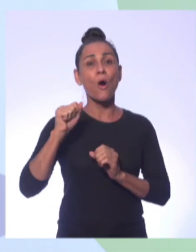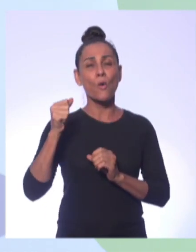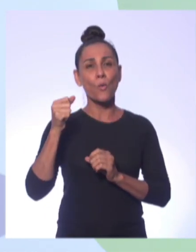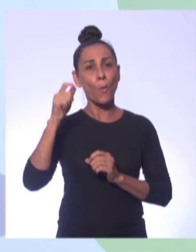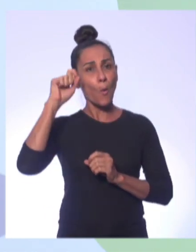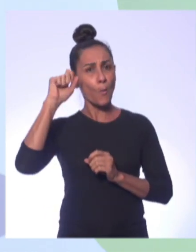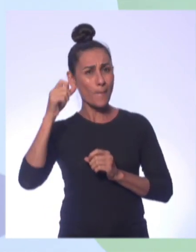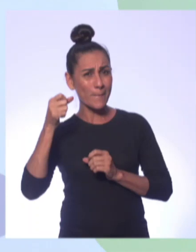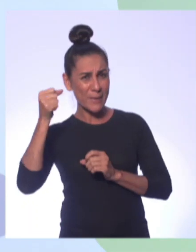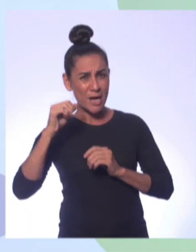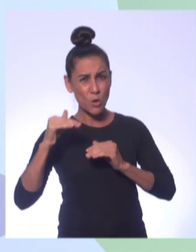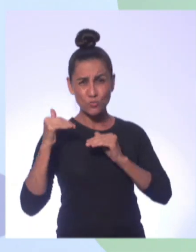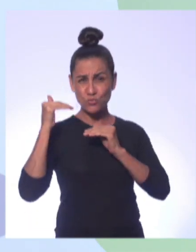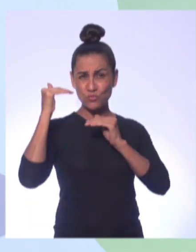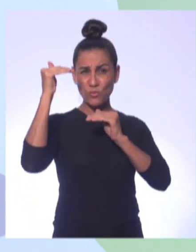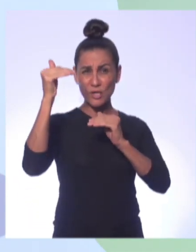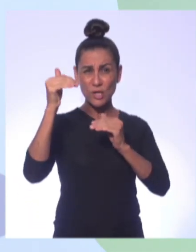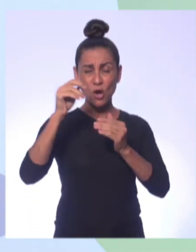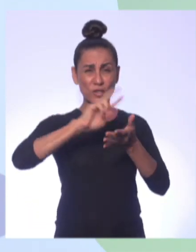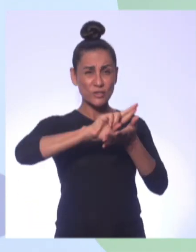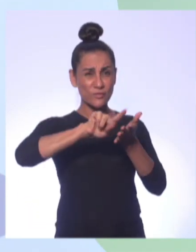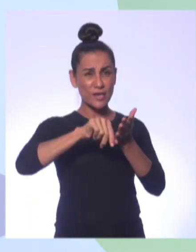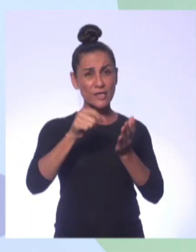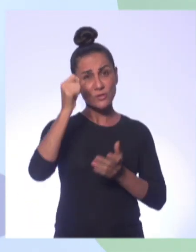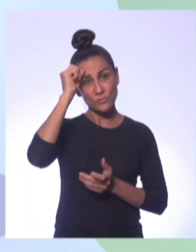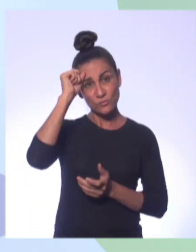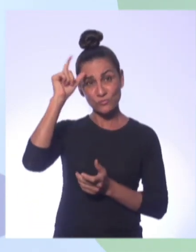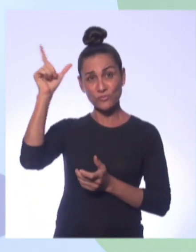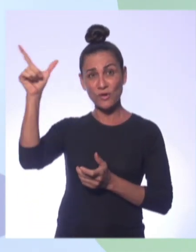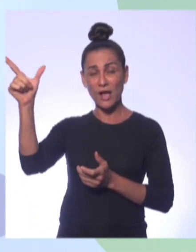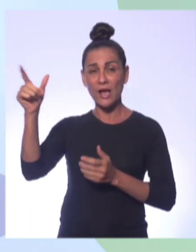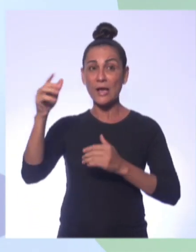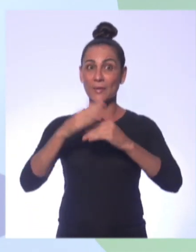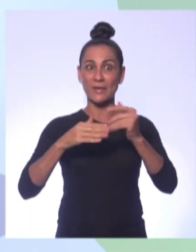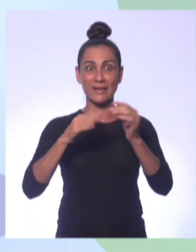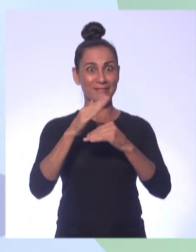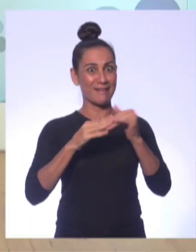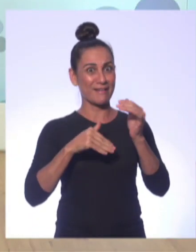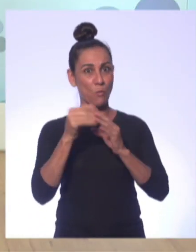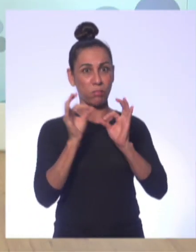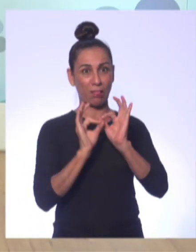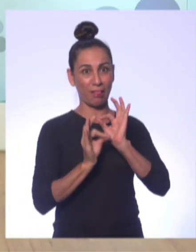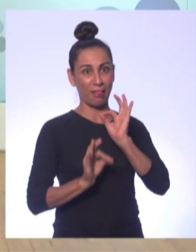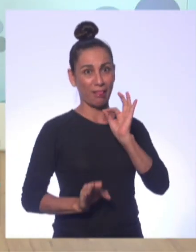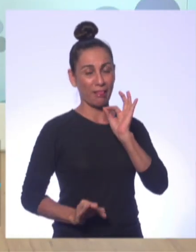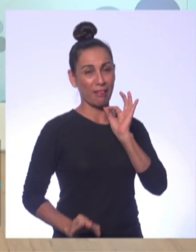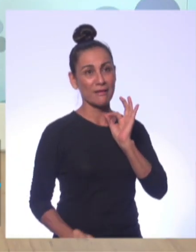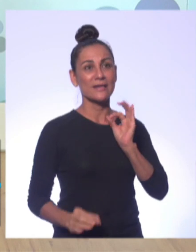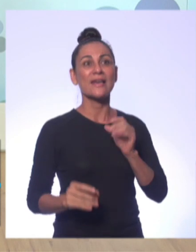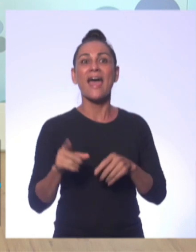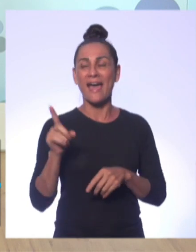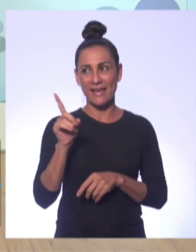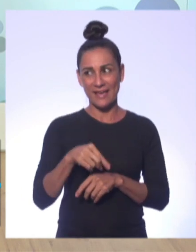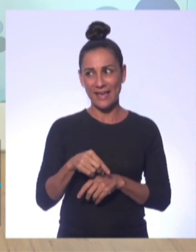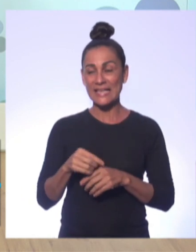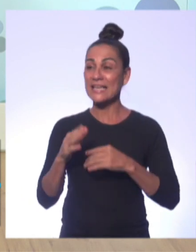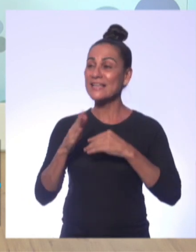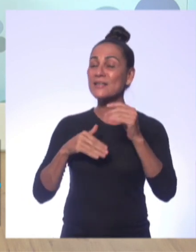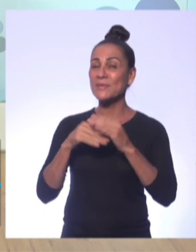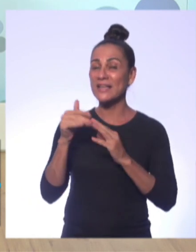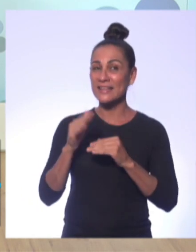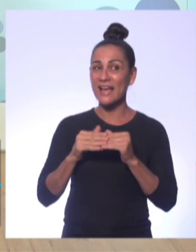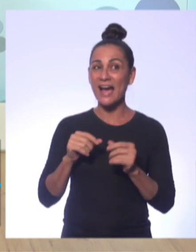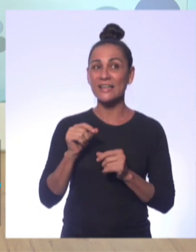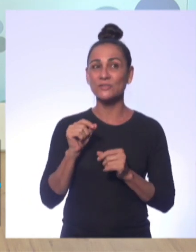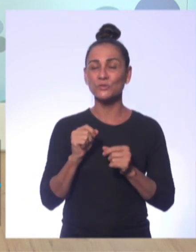colonialismo, o relativismo cultural e o multiculturalismo. Acho que uma habilidade bem grande. Exatamente, Fabi. E essa habilidade,